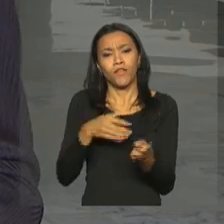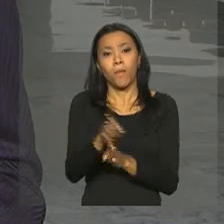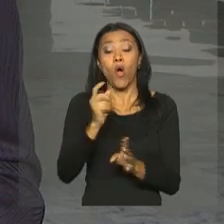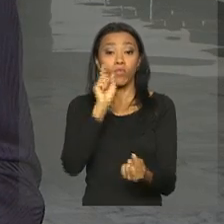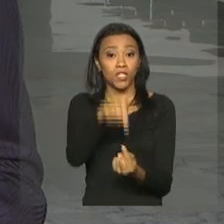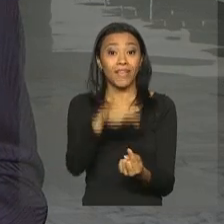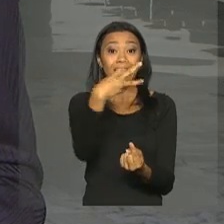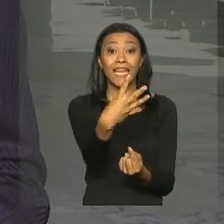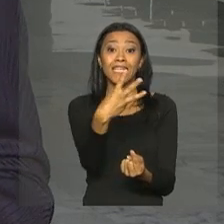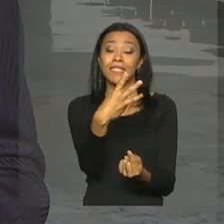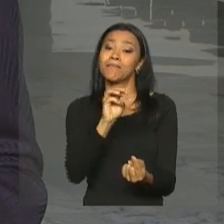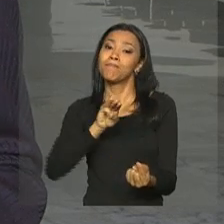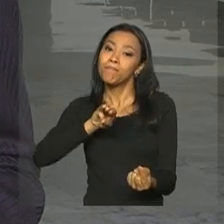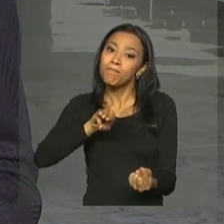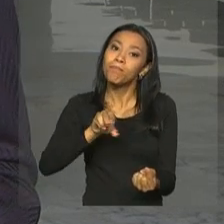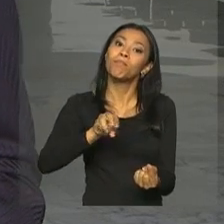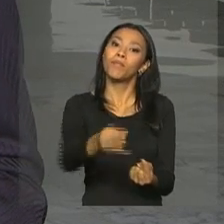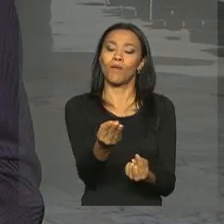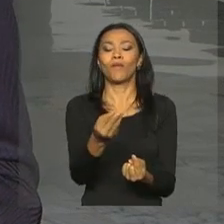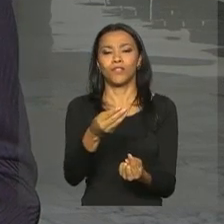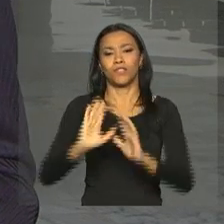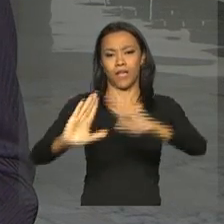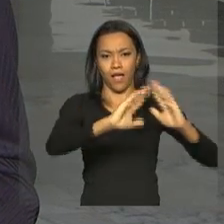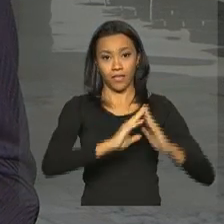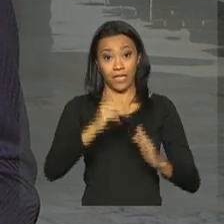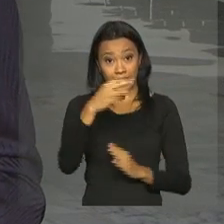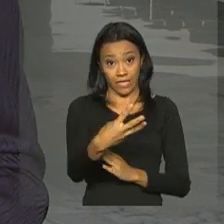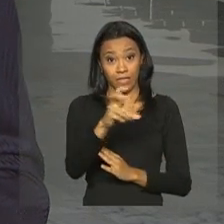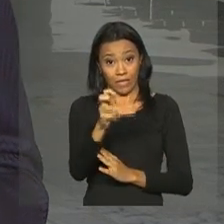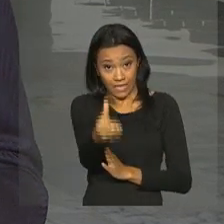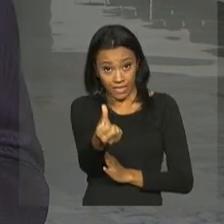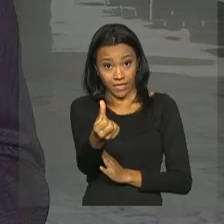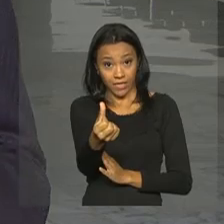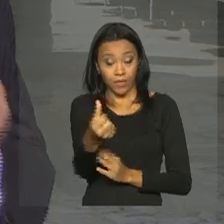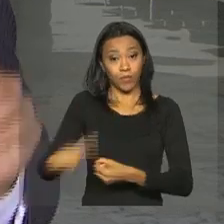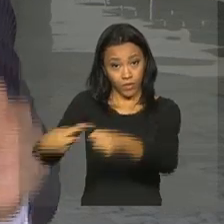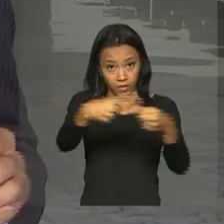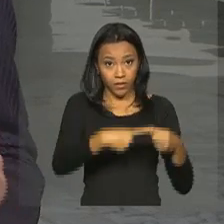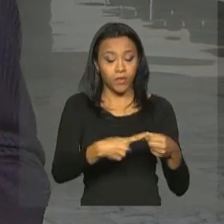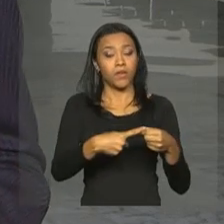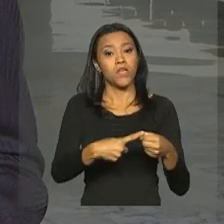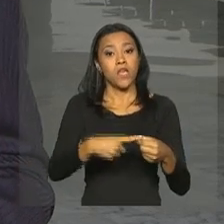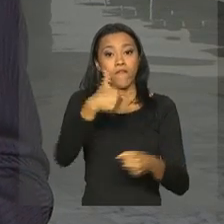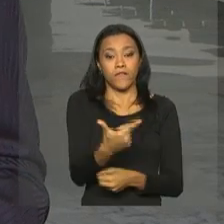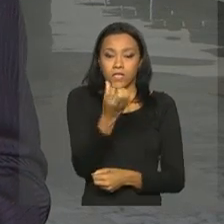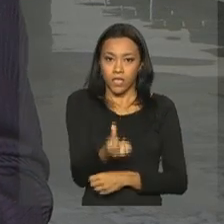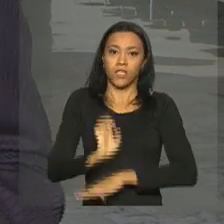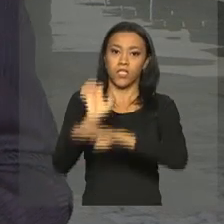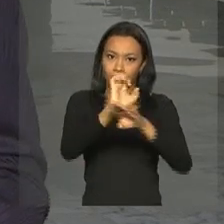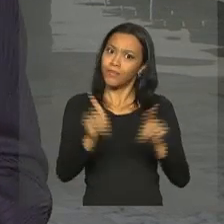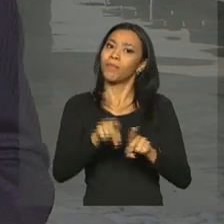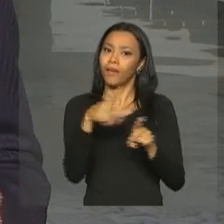3 milhões de residências em 356 municípios. Os 26 estados e o